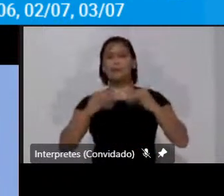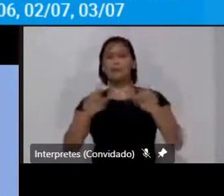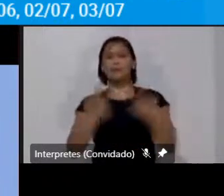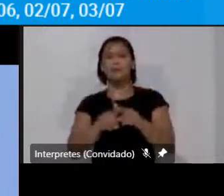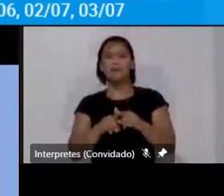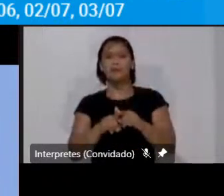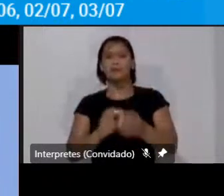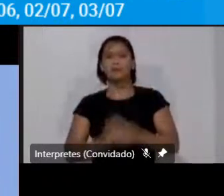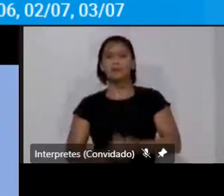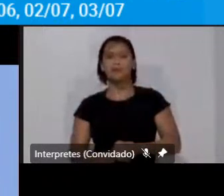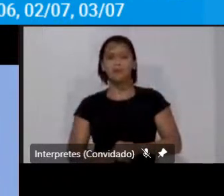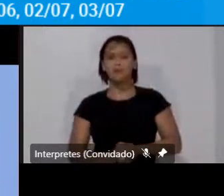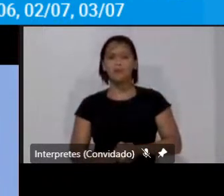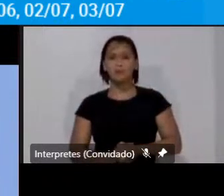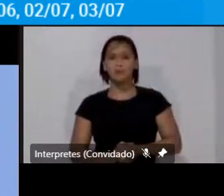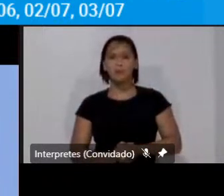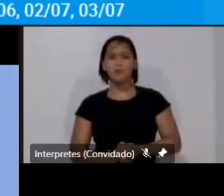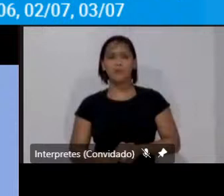mundo